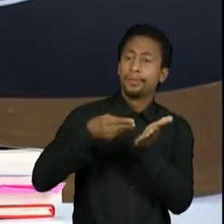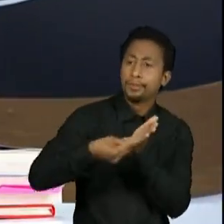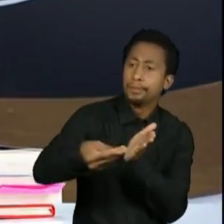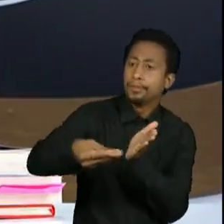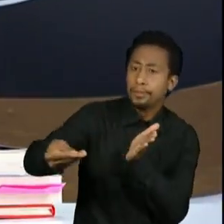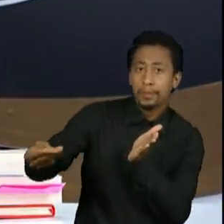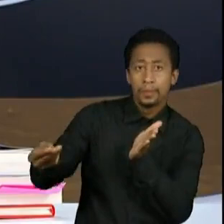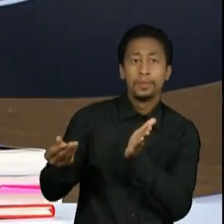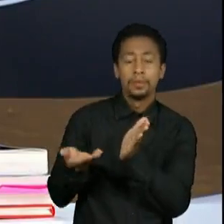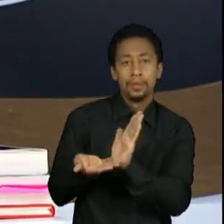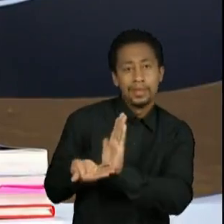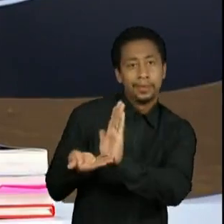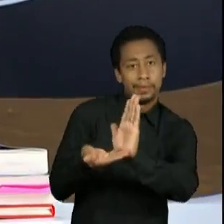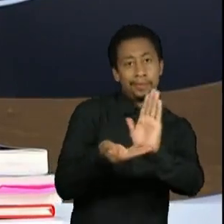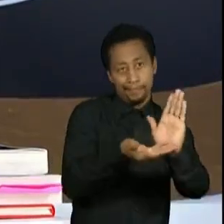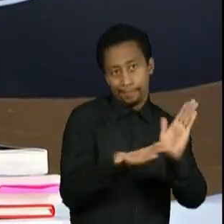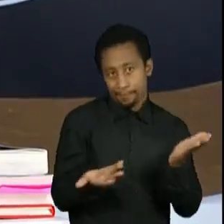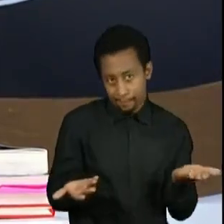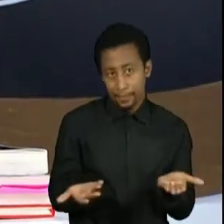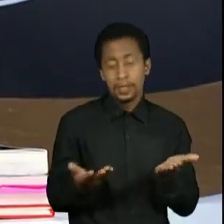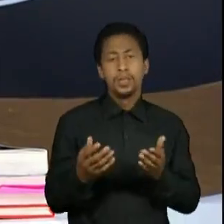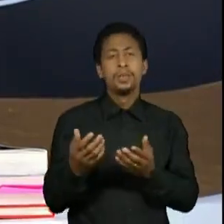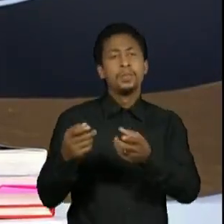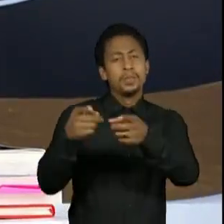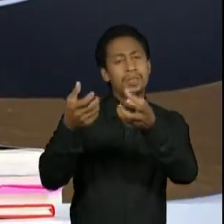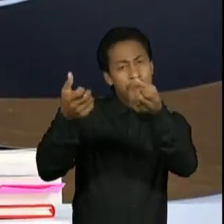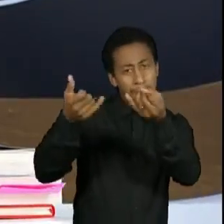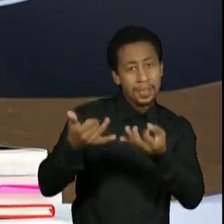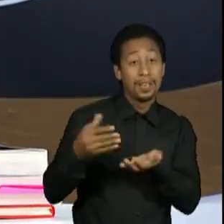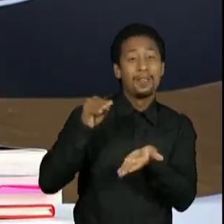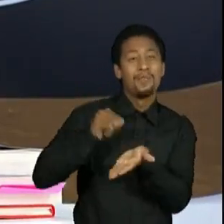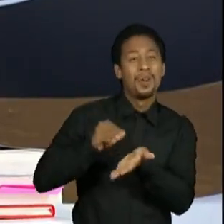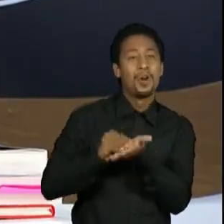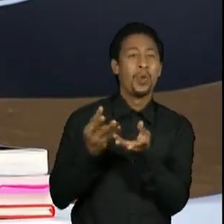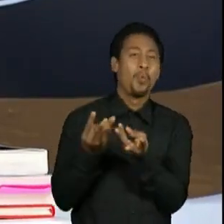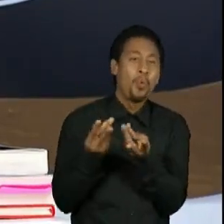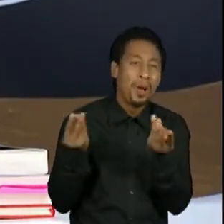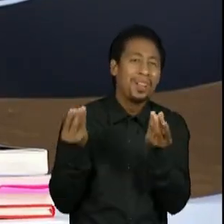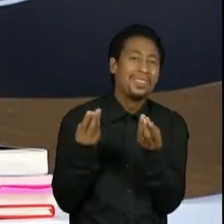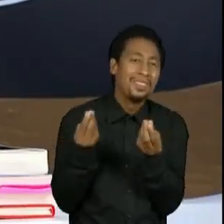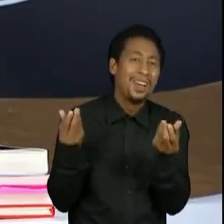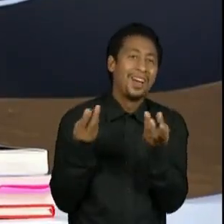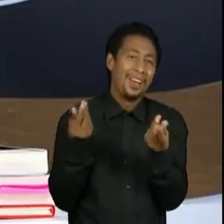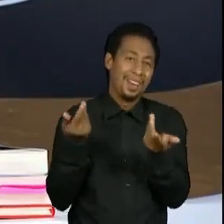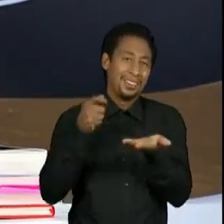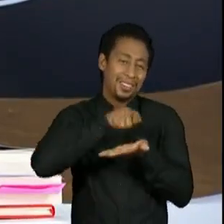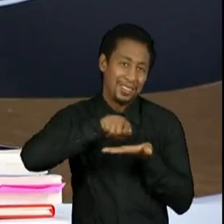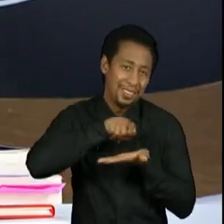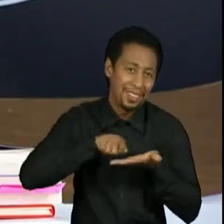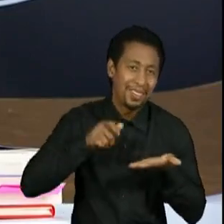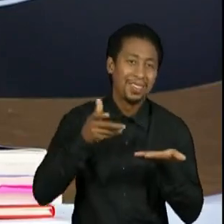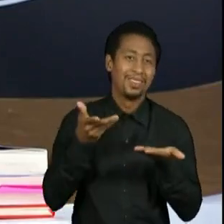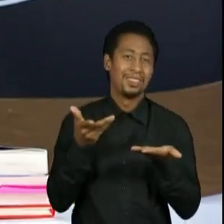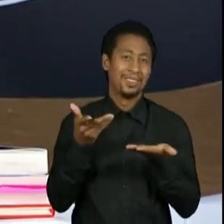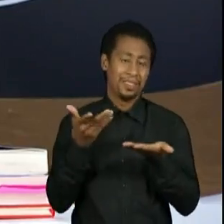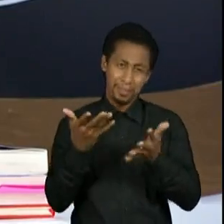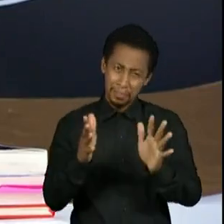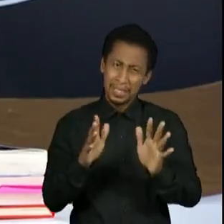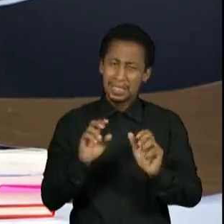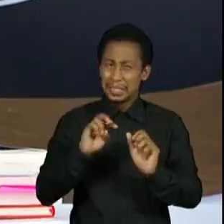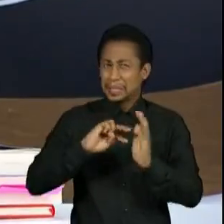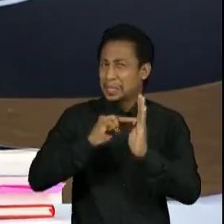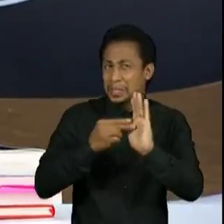argumento da irrelevância ou da falta de qualidade da obra deles. Não é usar uma mesma